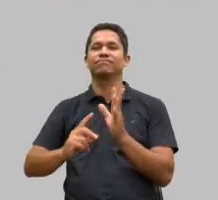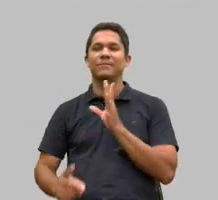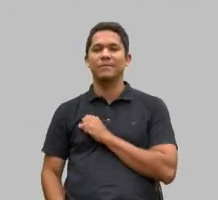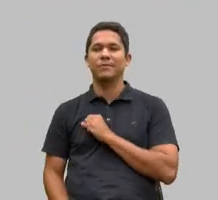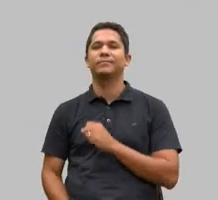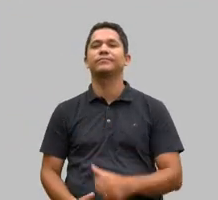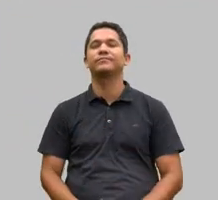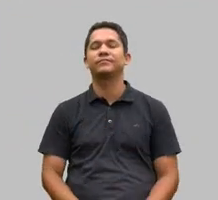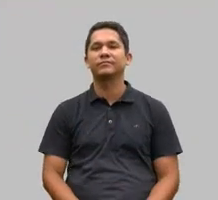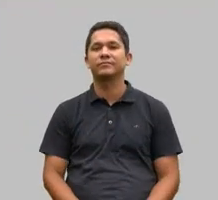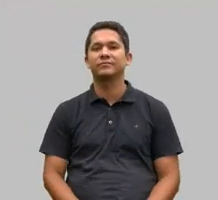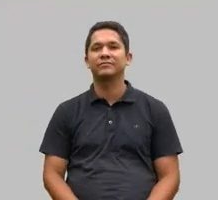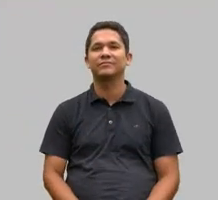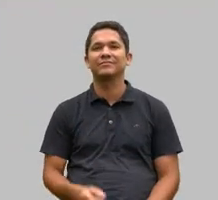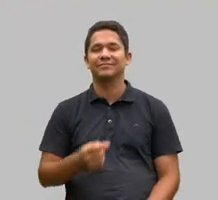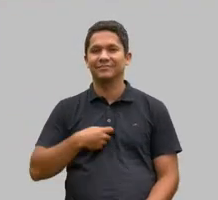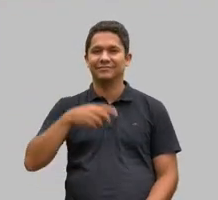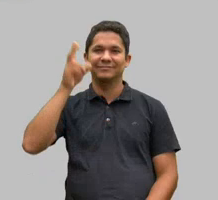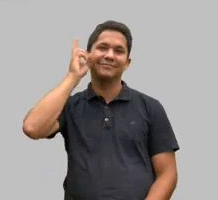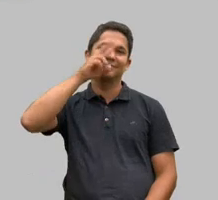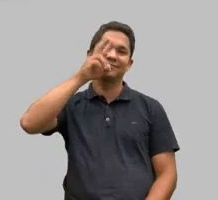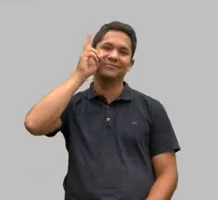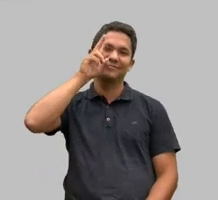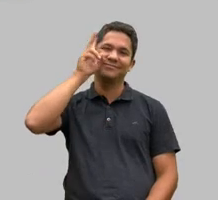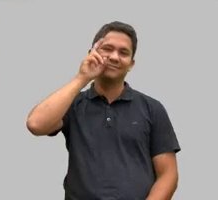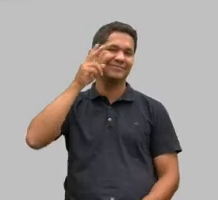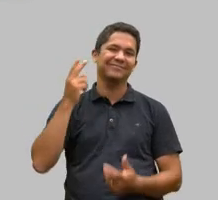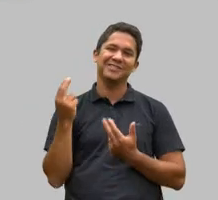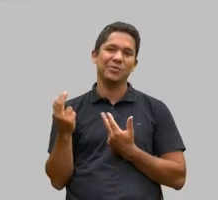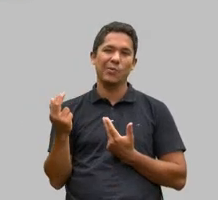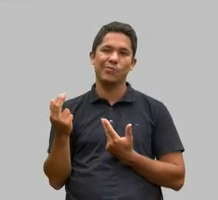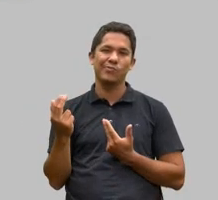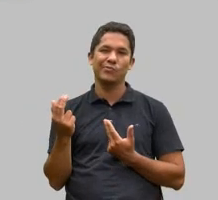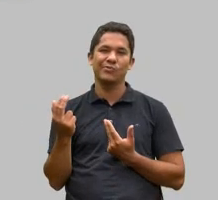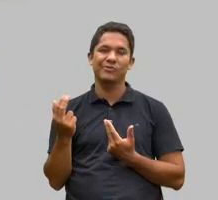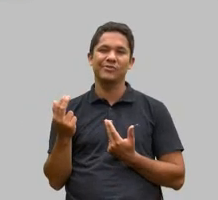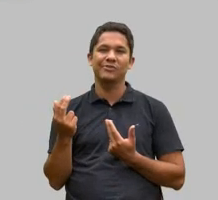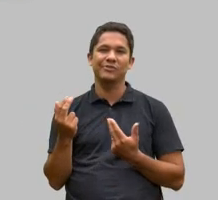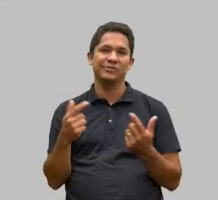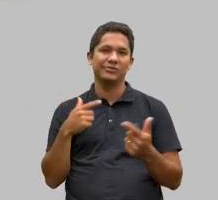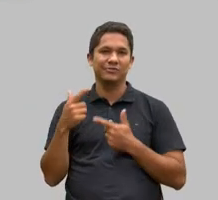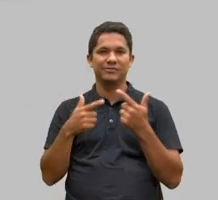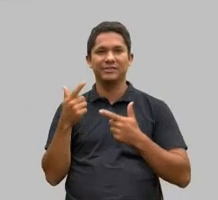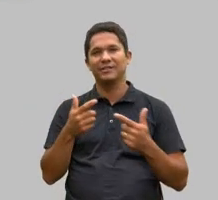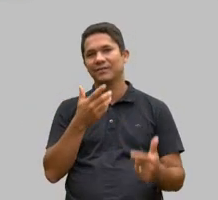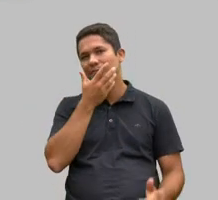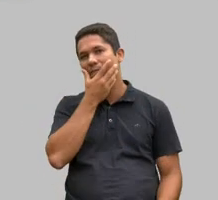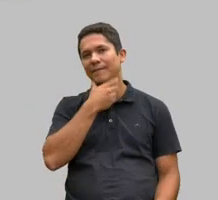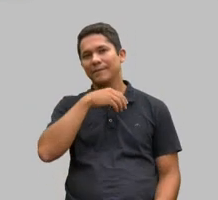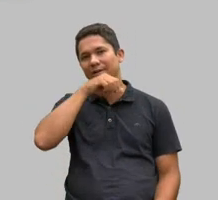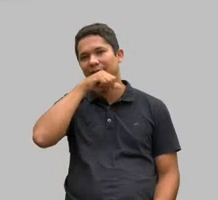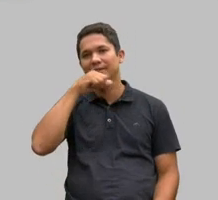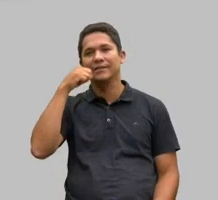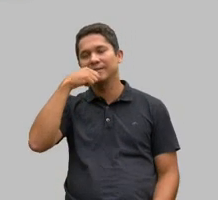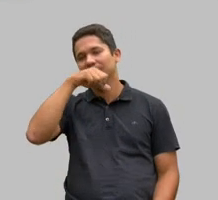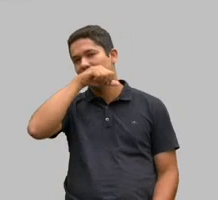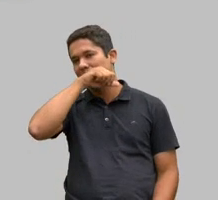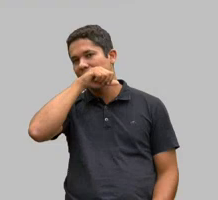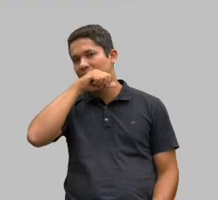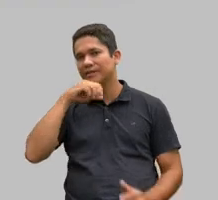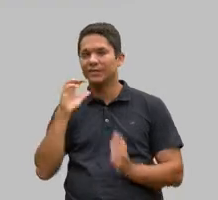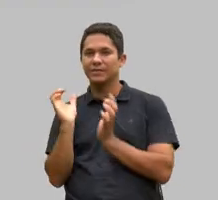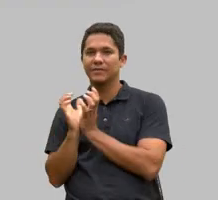eu me lembro como se fosse hoje que eu trabalhava mais com os pais a minha equipe trabalhava com os